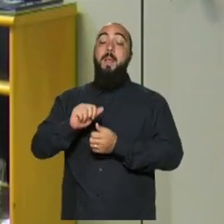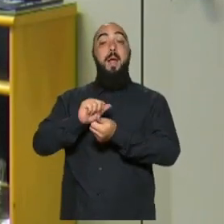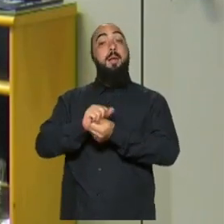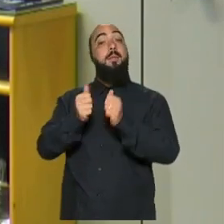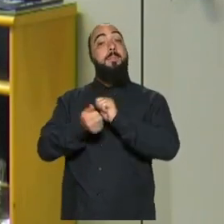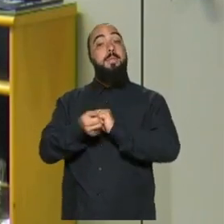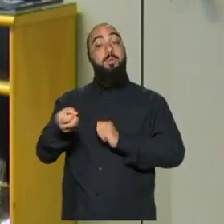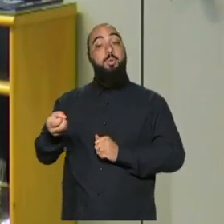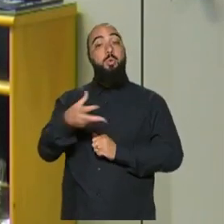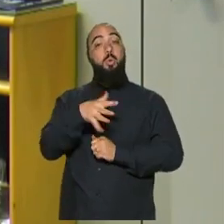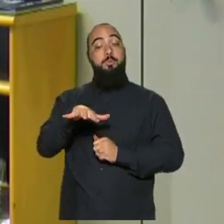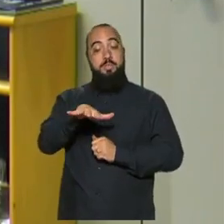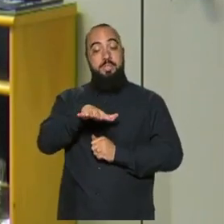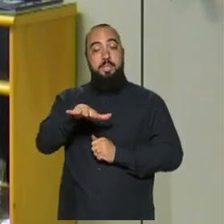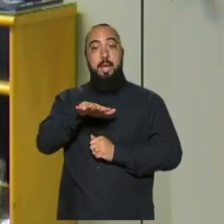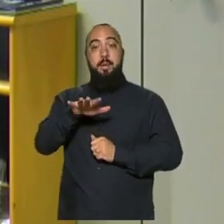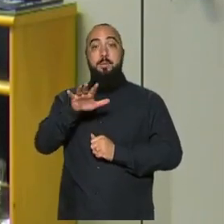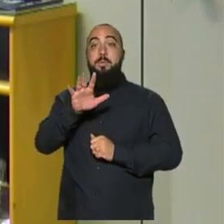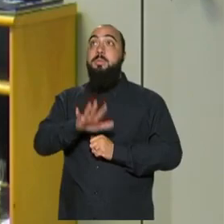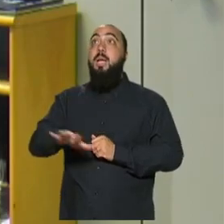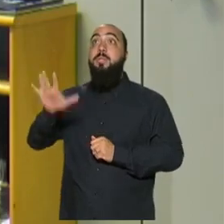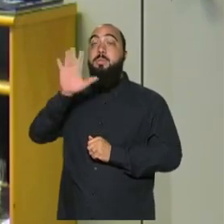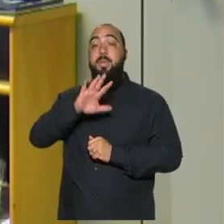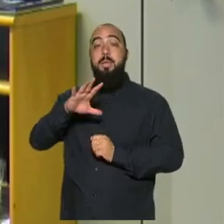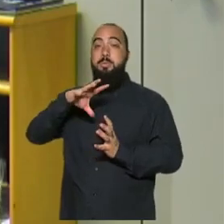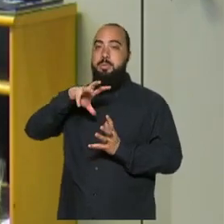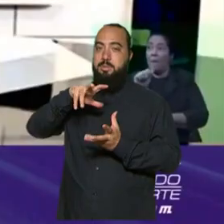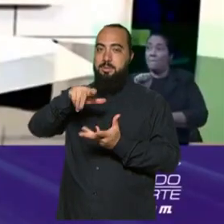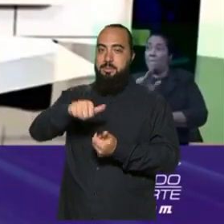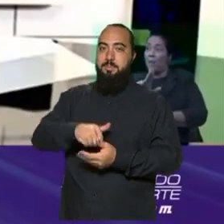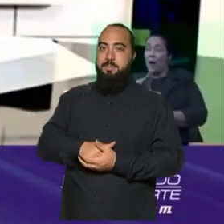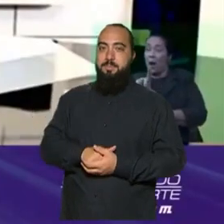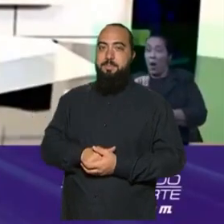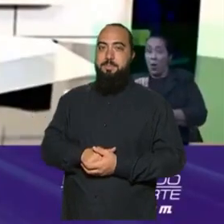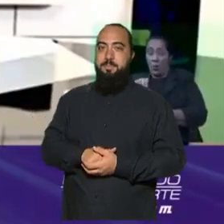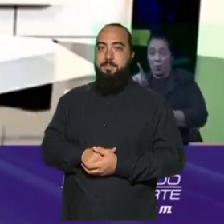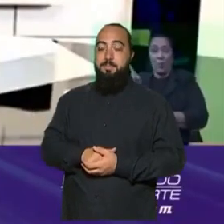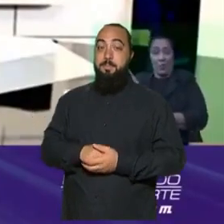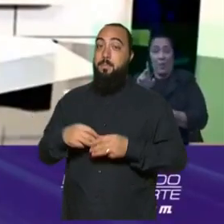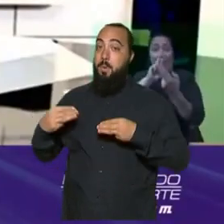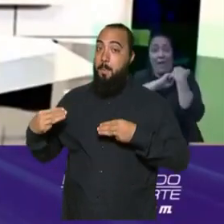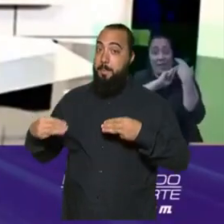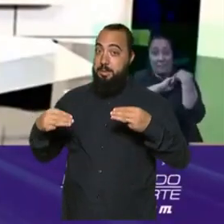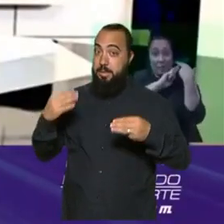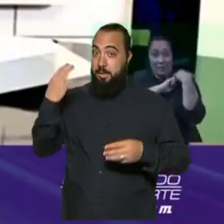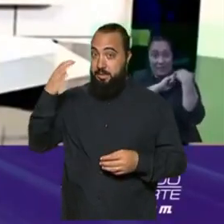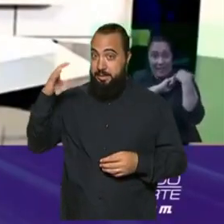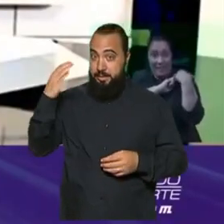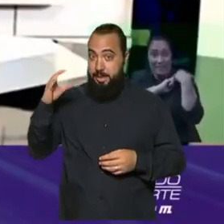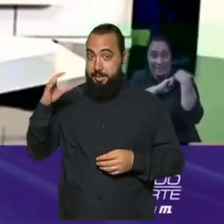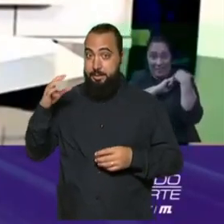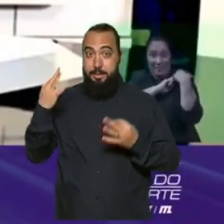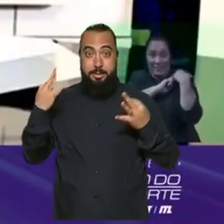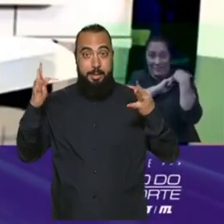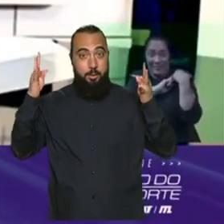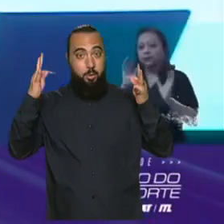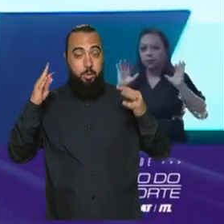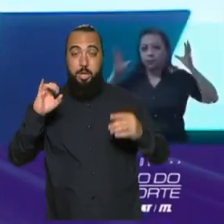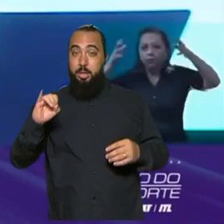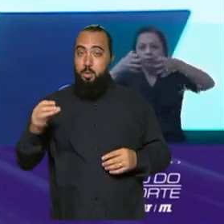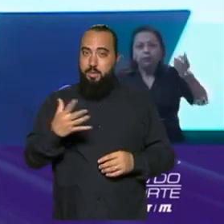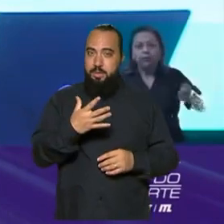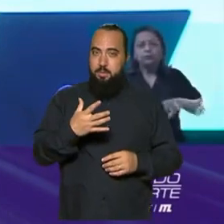novos cenários nacionais e internacionais. O Ministério da Ciência, Tecnologia e Inovações